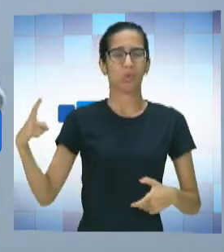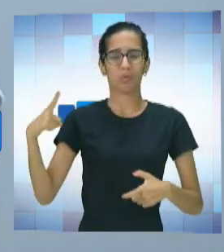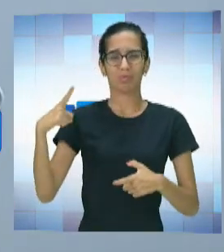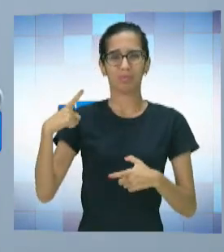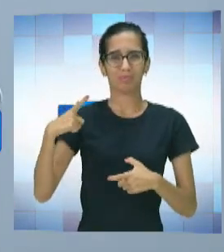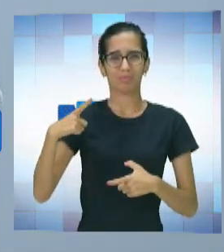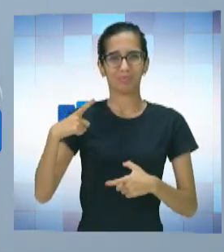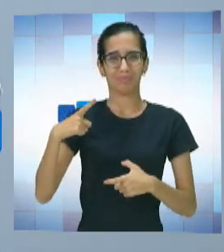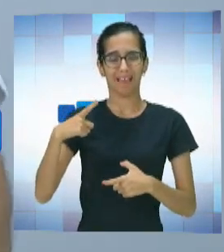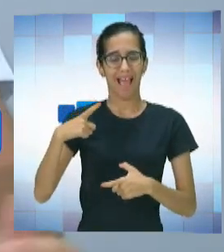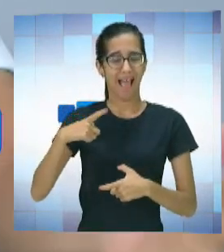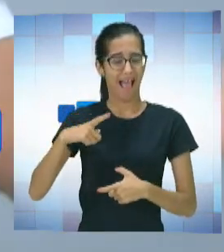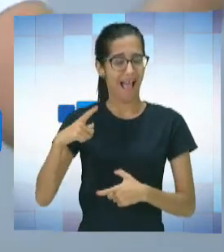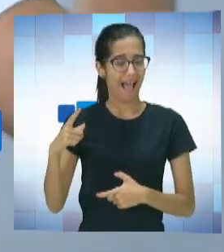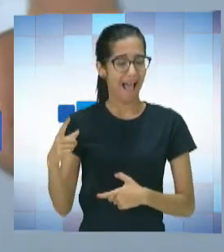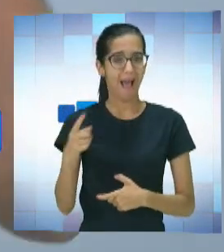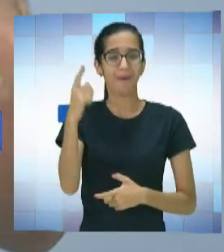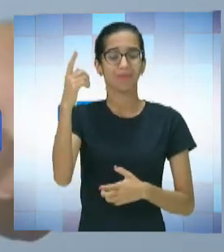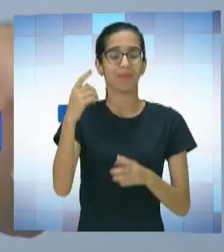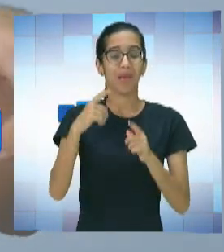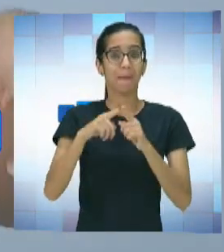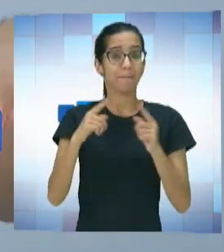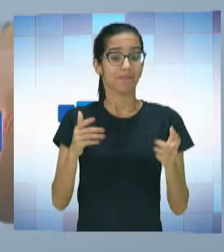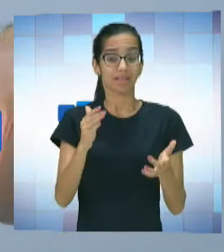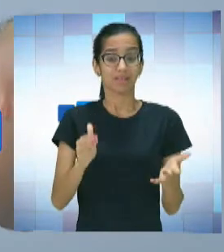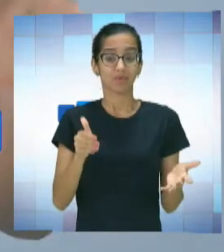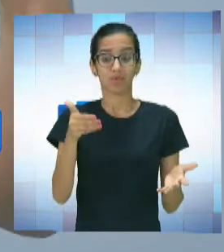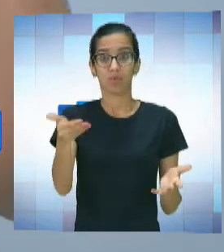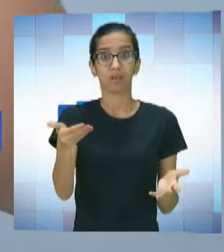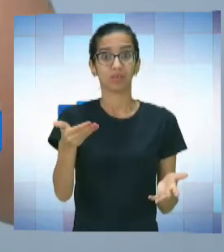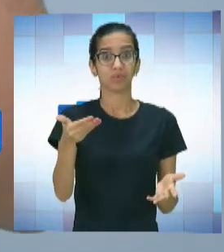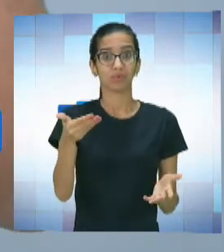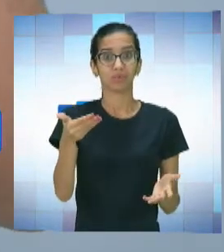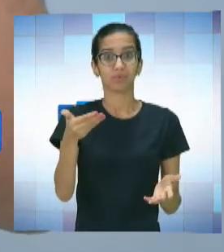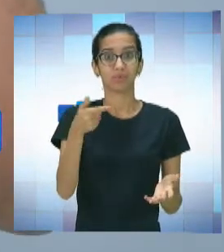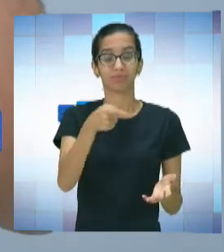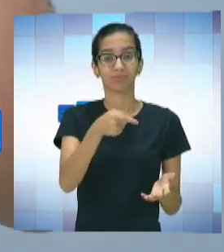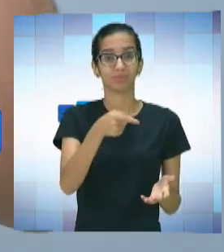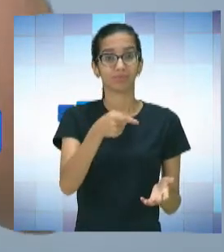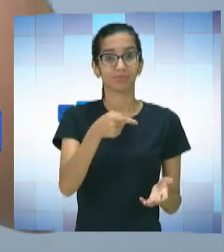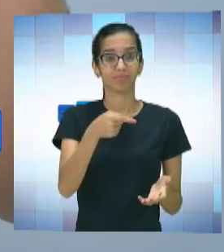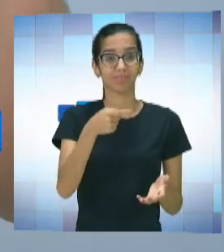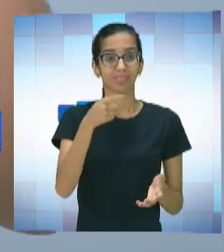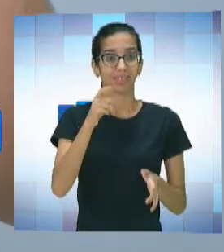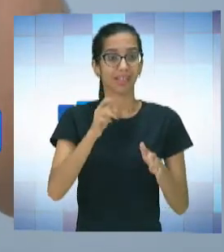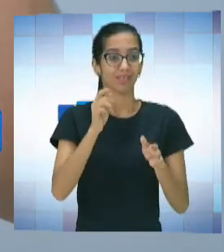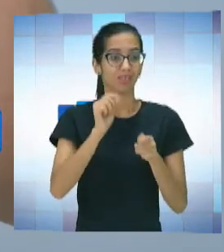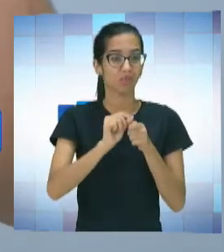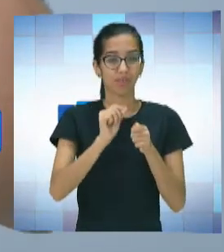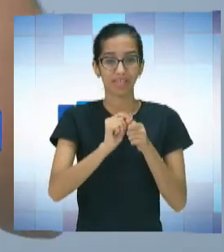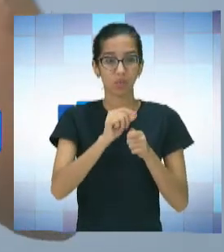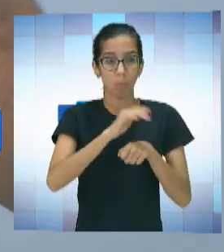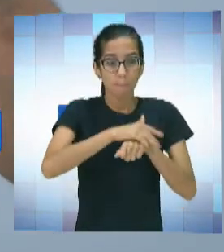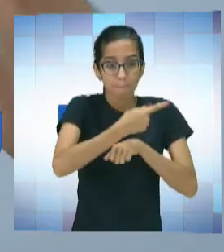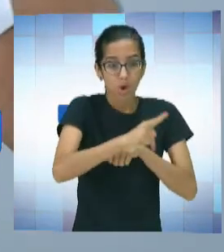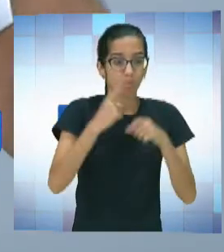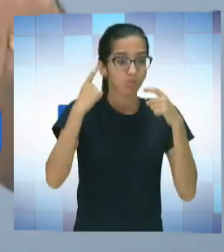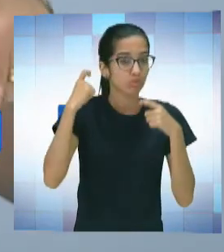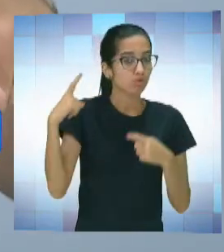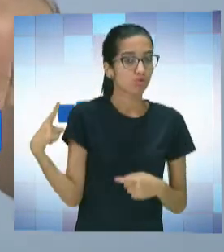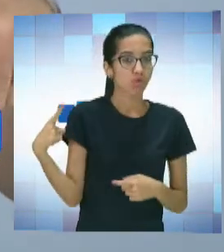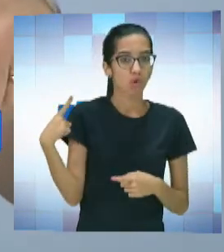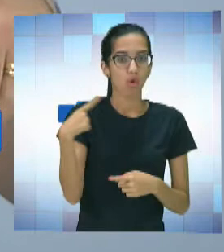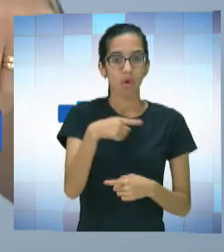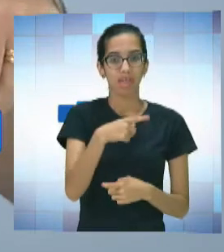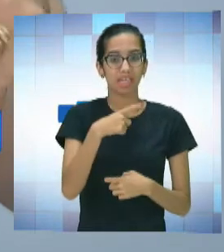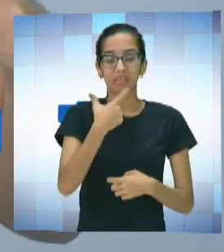aguçado, né? Mas, quando ele produz o seu próprio som, ele não tem uma sensibilidade. Em alguns sons, a gente foi trabalhando para que ele pudesse